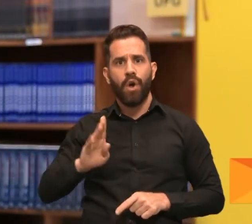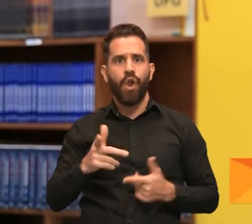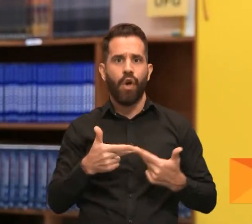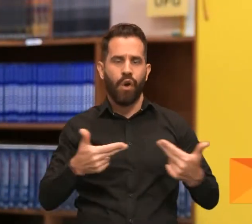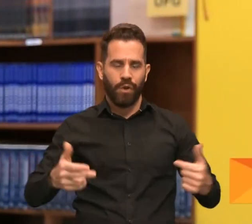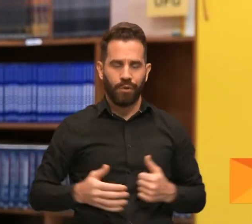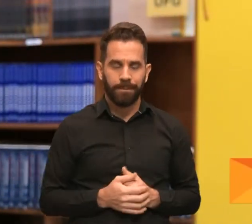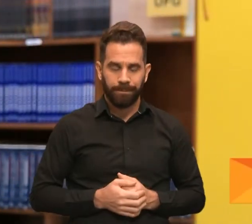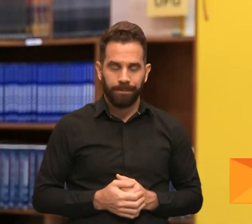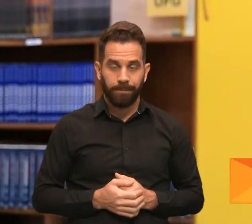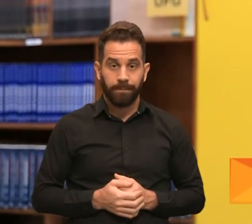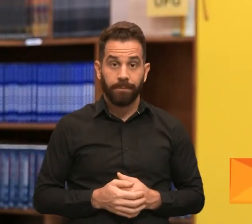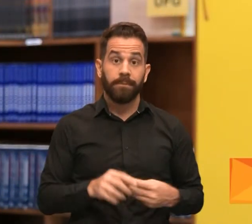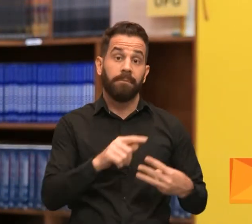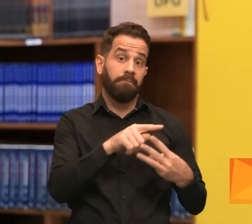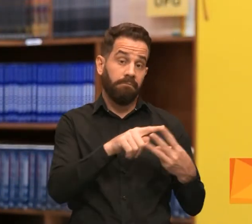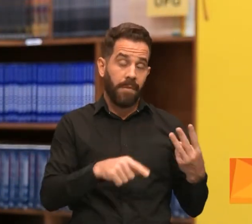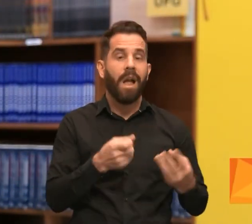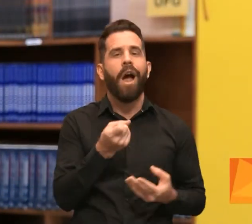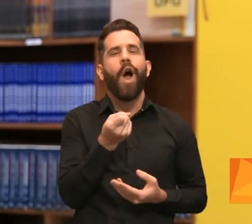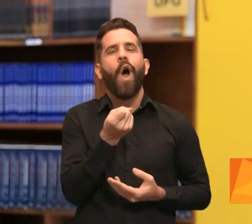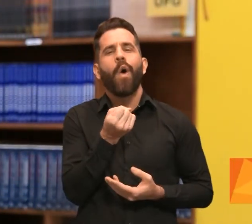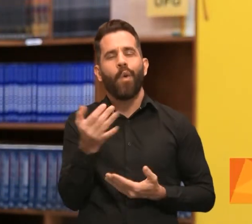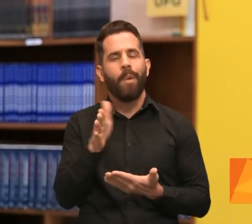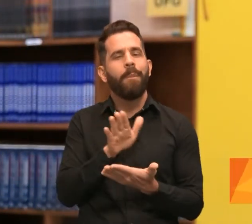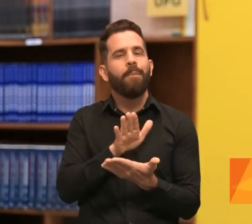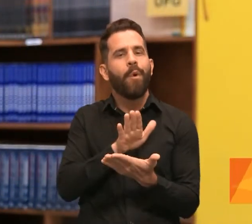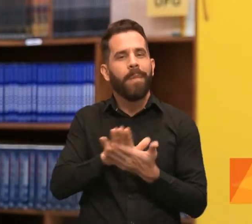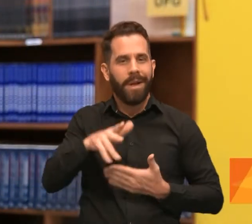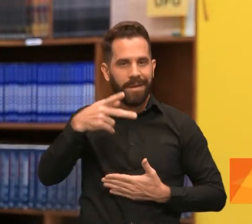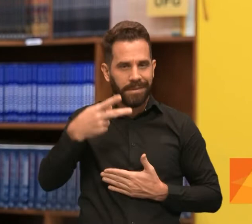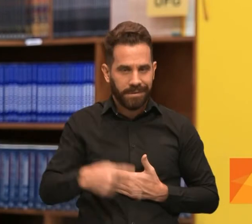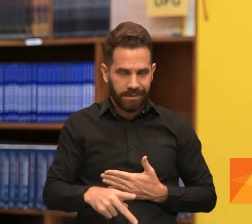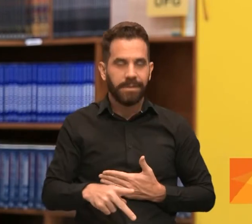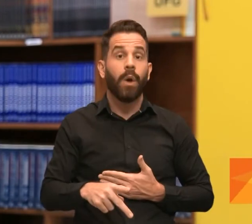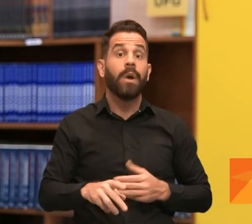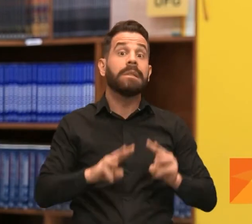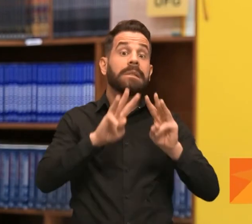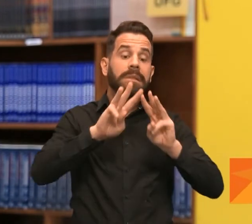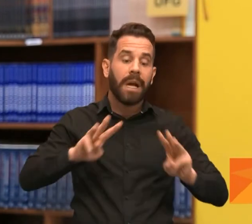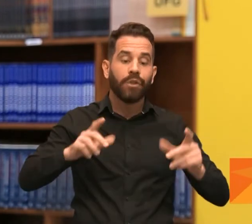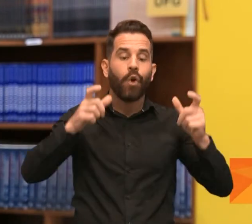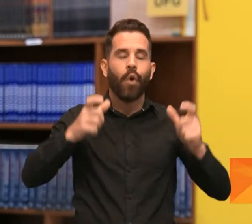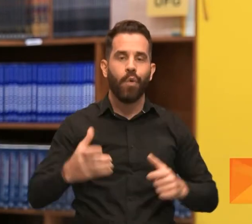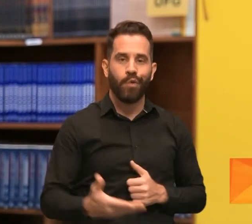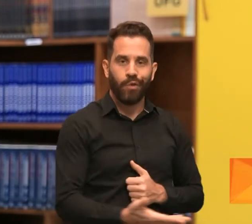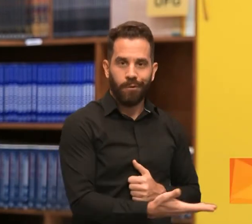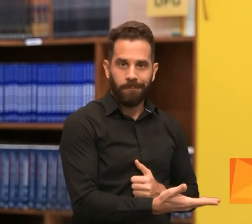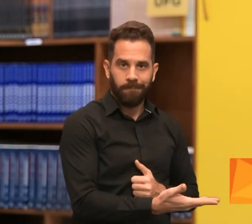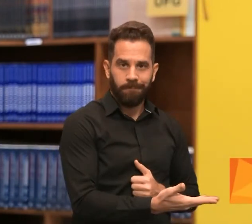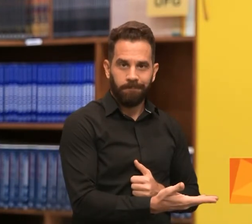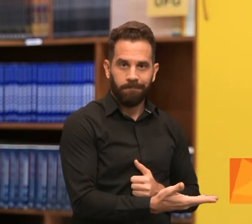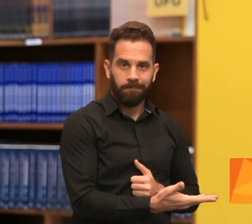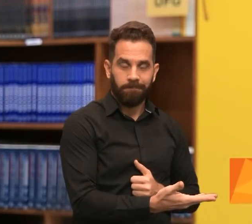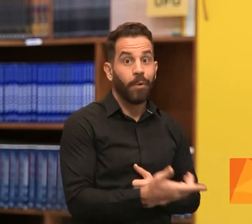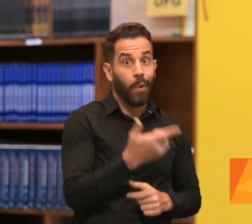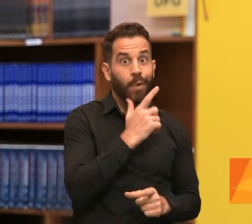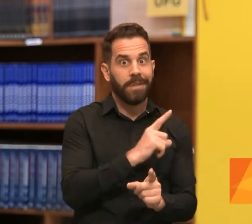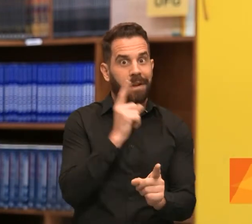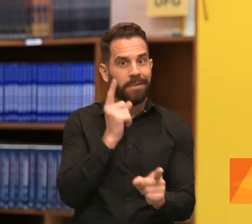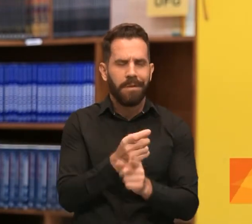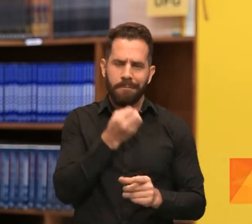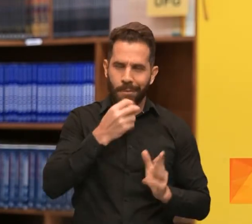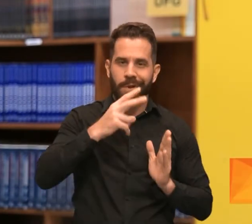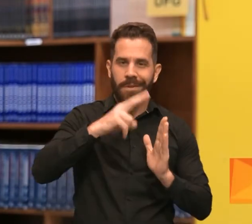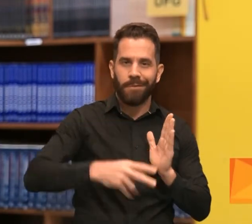E essas são algumas publicações disponíveis em editora.fg.br. Boa